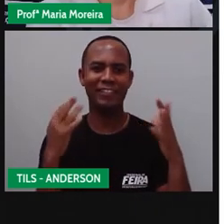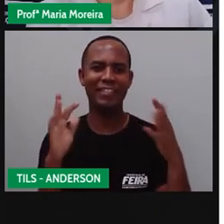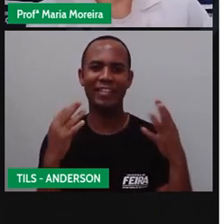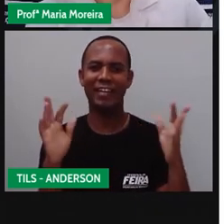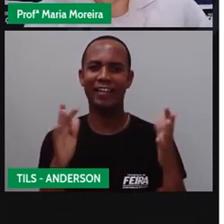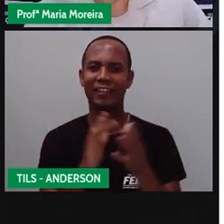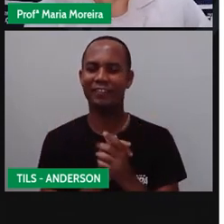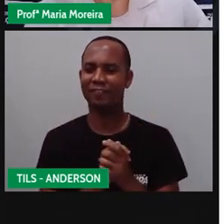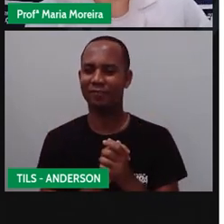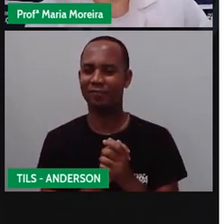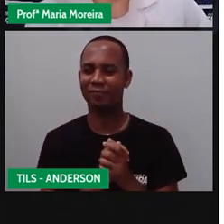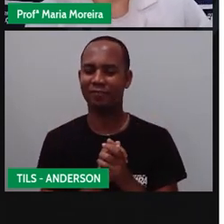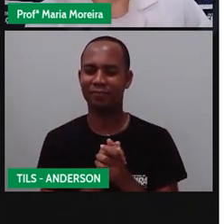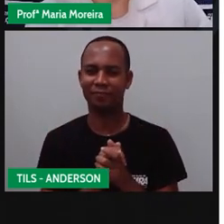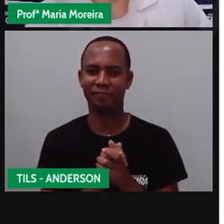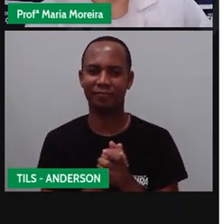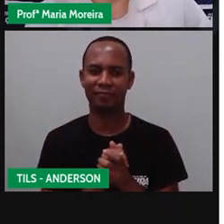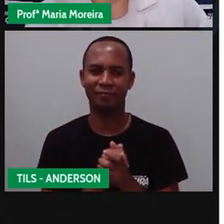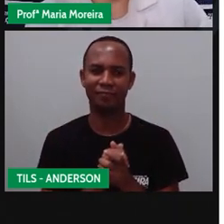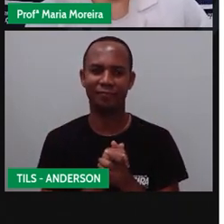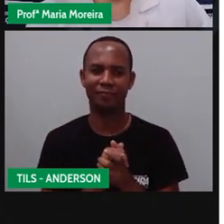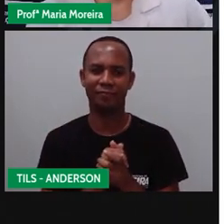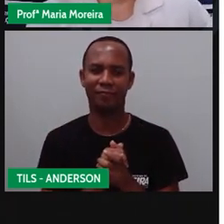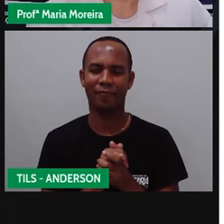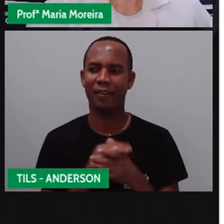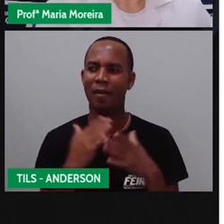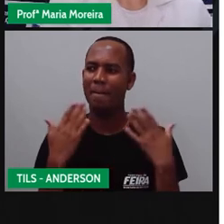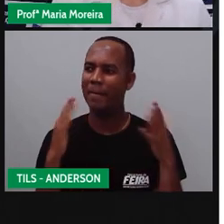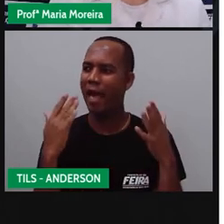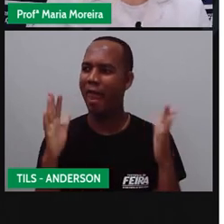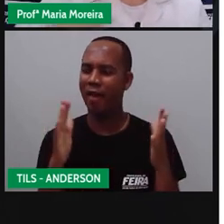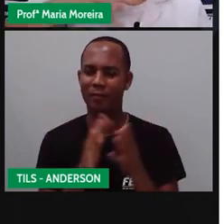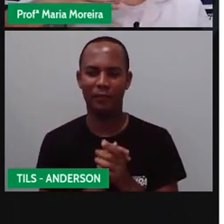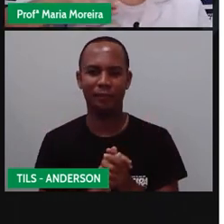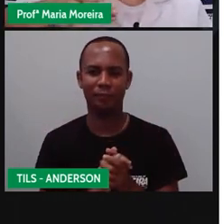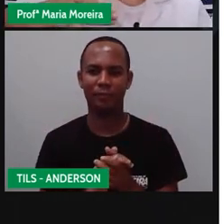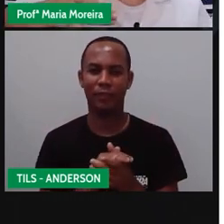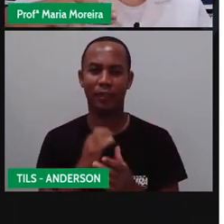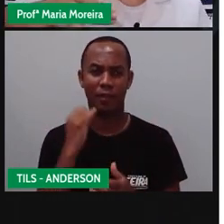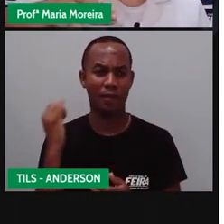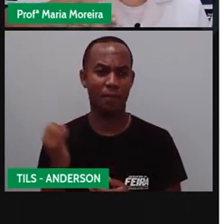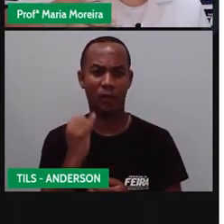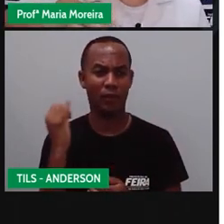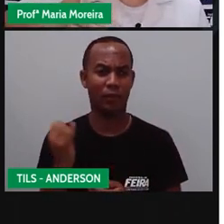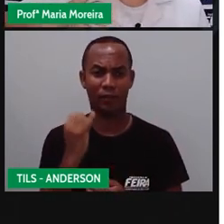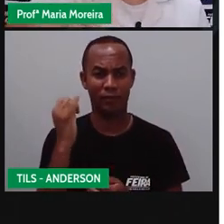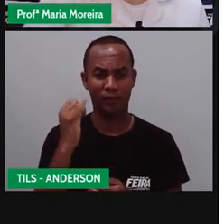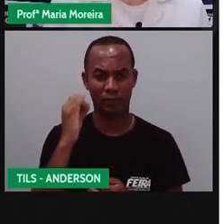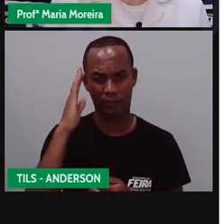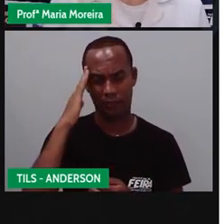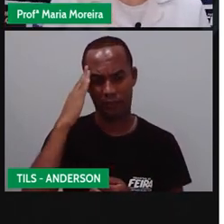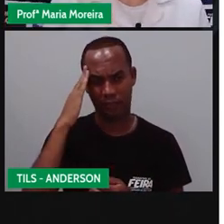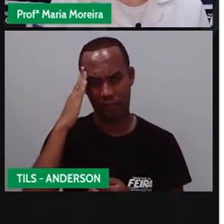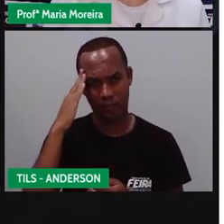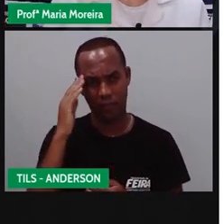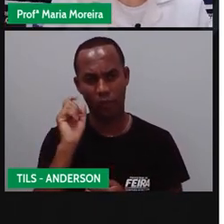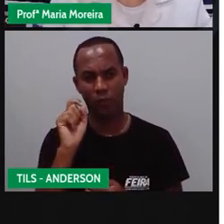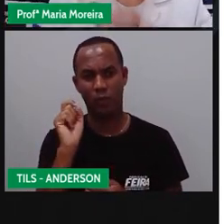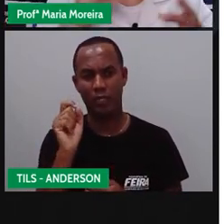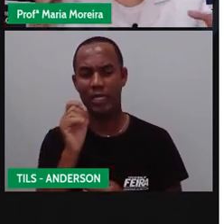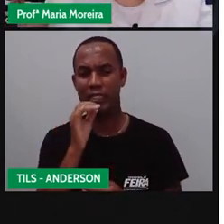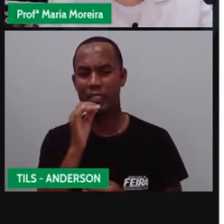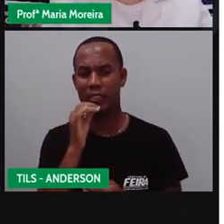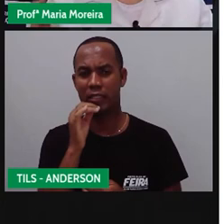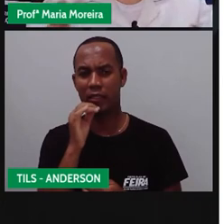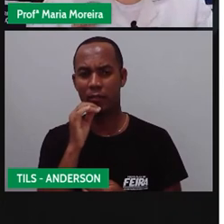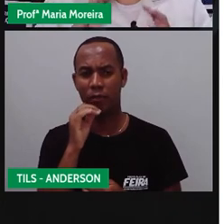Vou ganhar uma balinha? Devia ganhar, né? Pois é, porque é importante eles entenderem, na verdade, que as